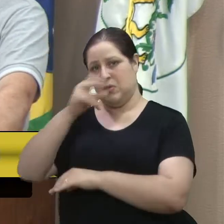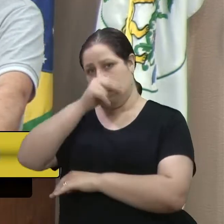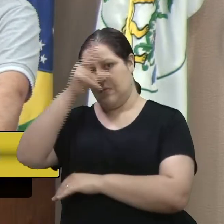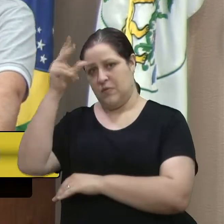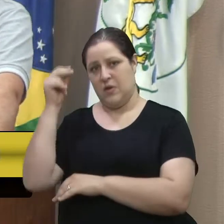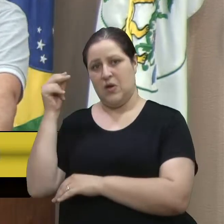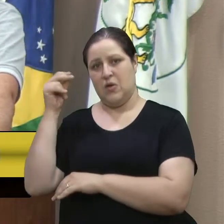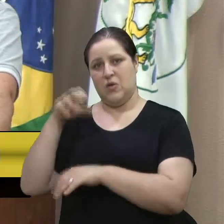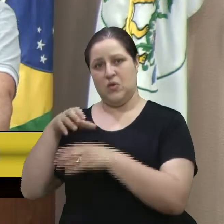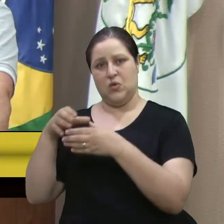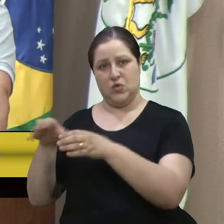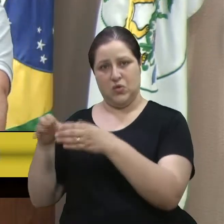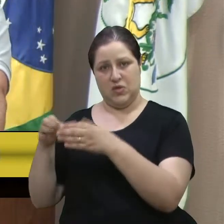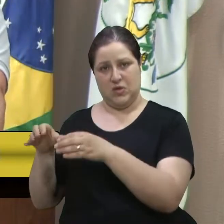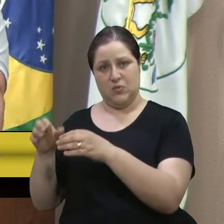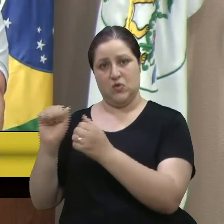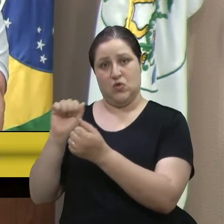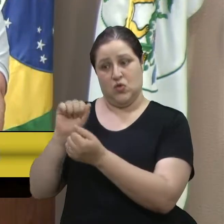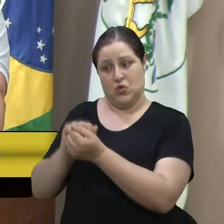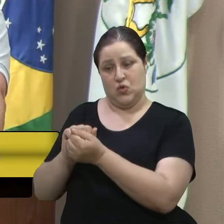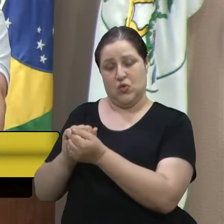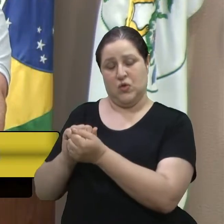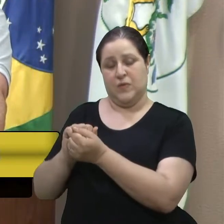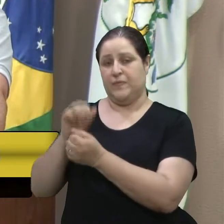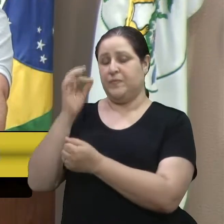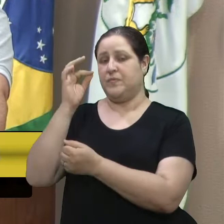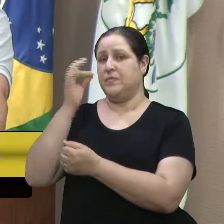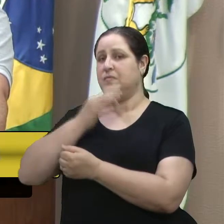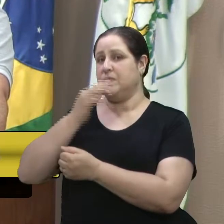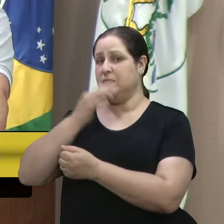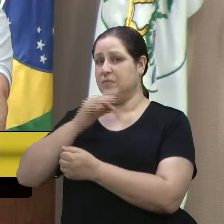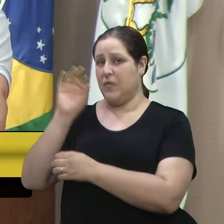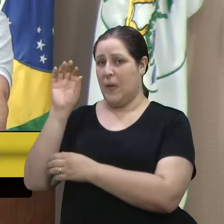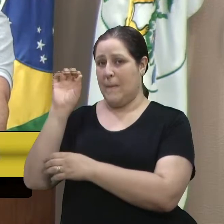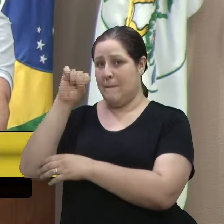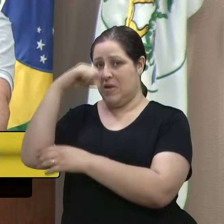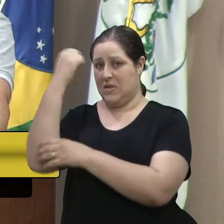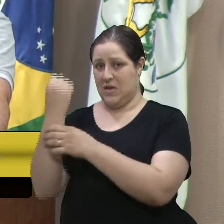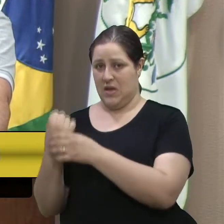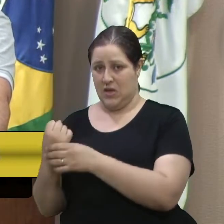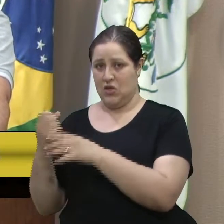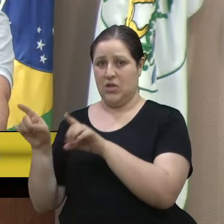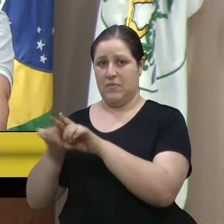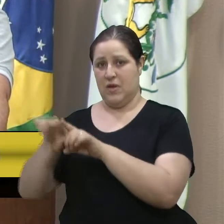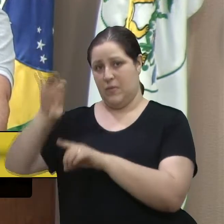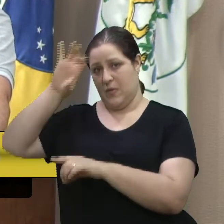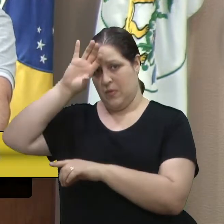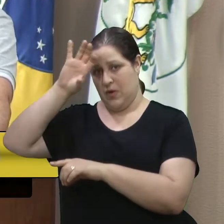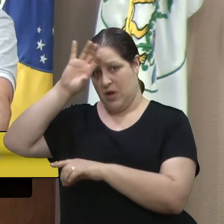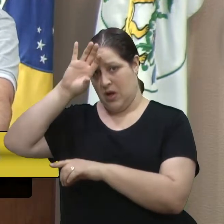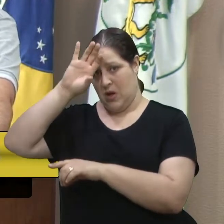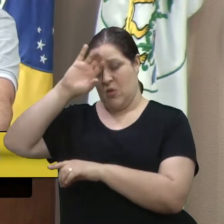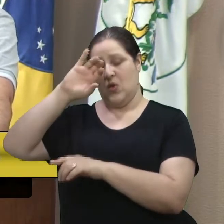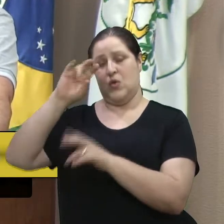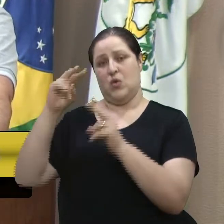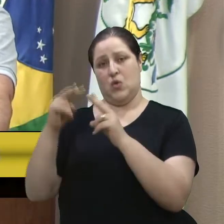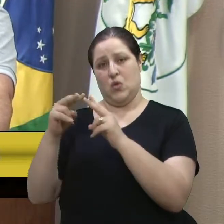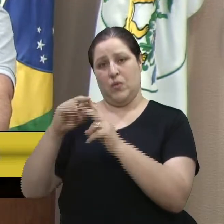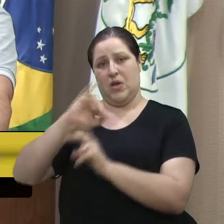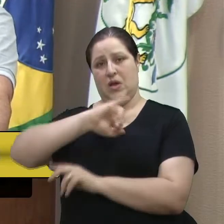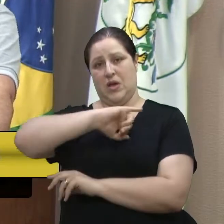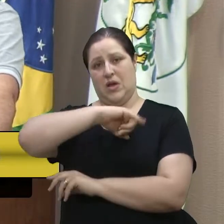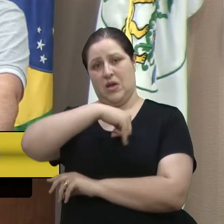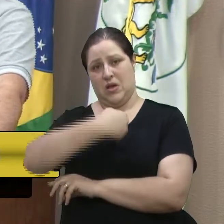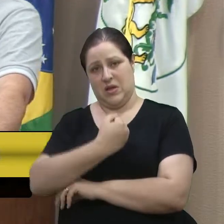incluindo o Caxias do Sul Basquete, incluindo o memorial e os estádios da Dupla Caju, por toda essa procura que